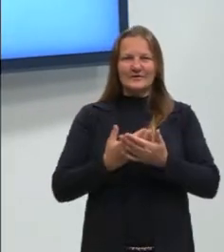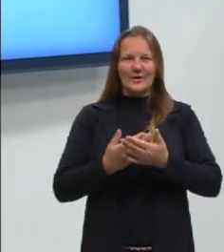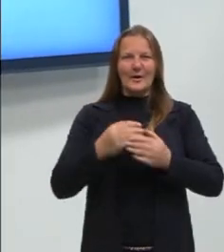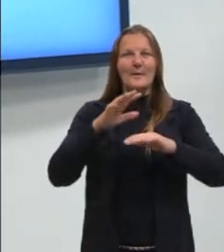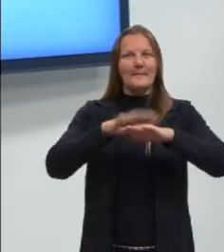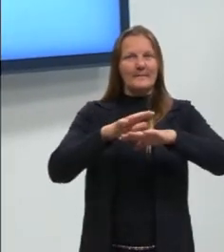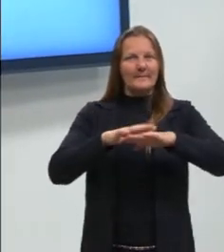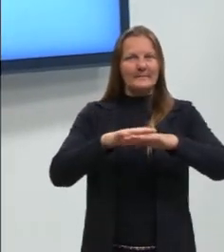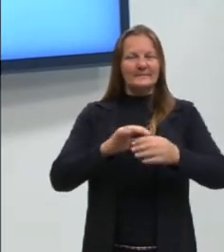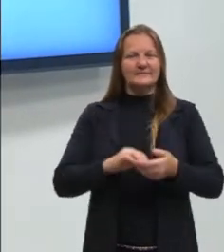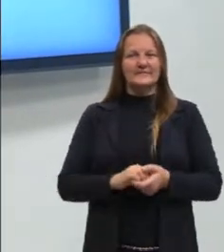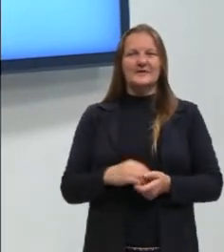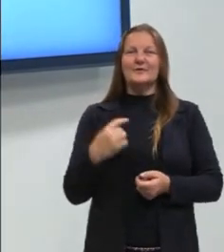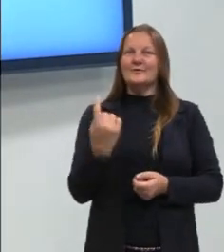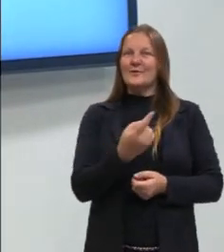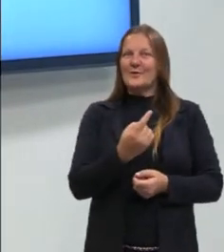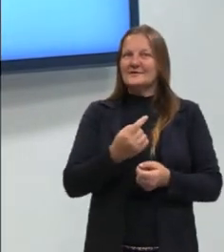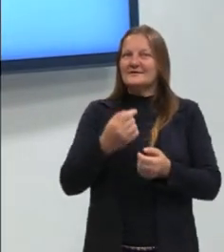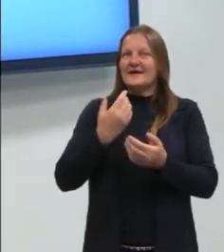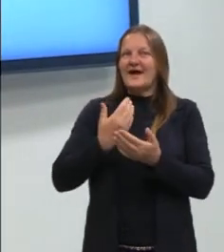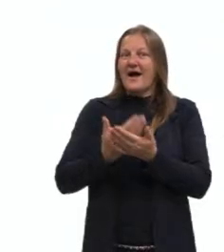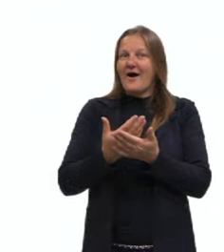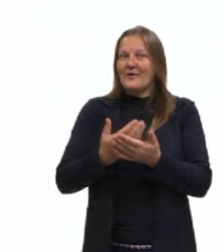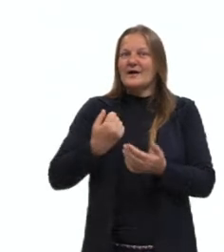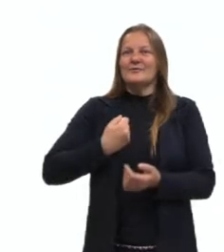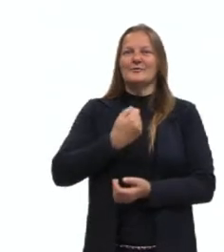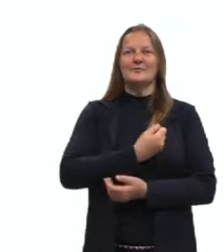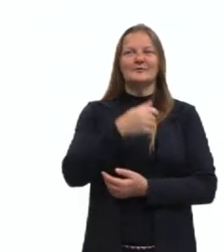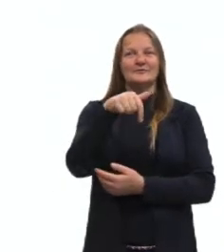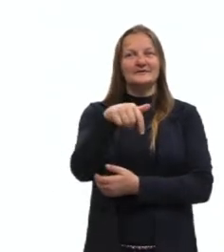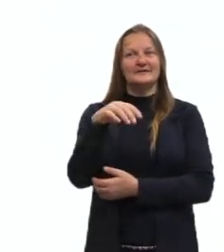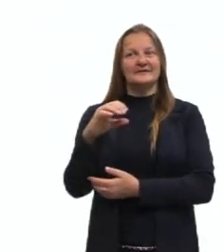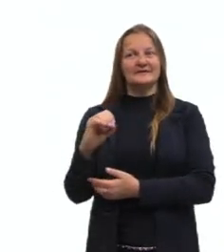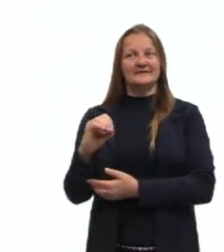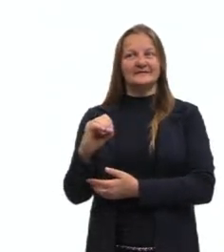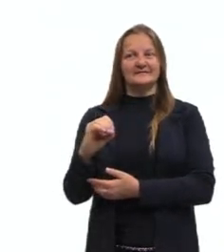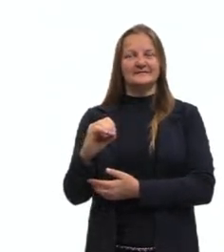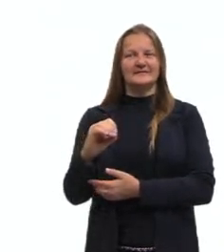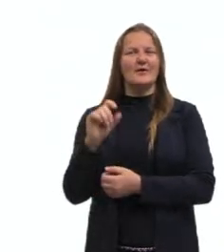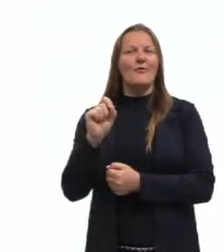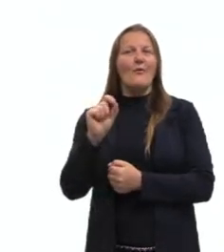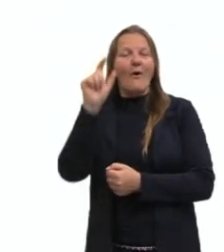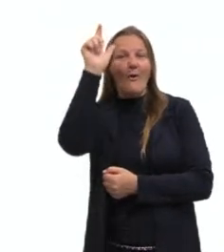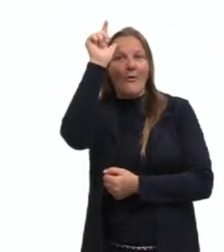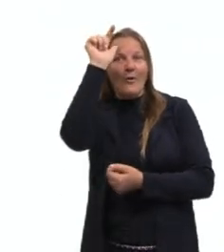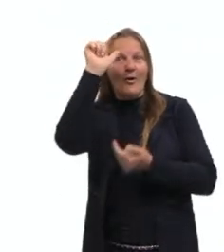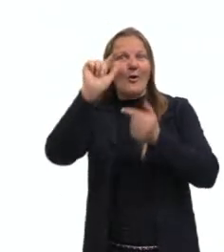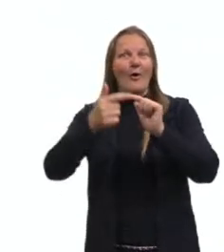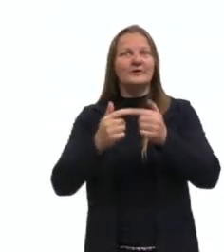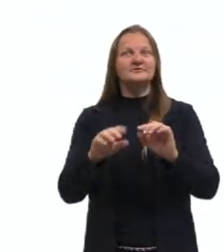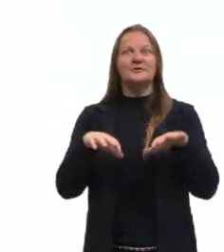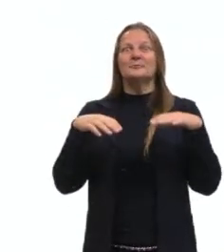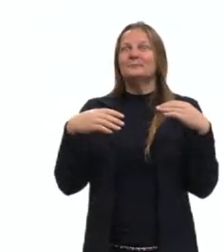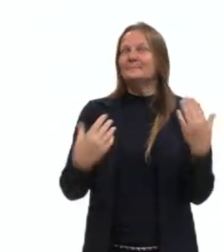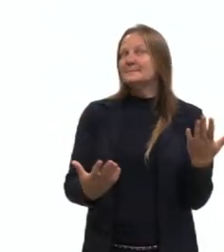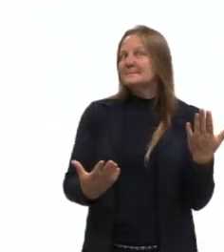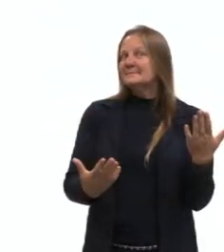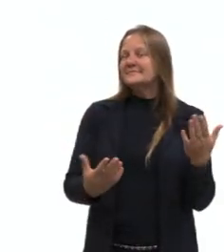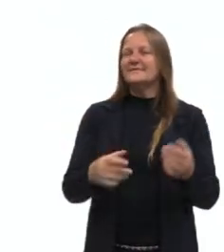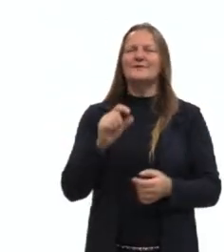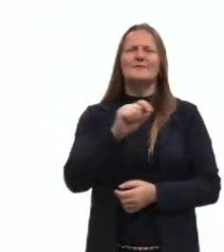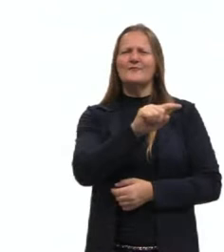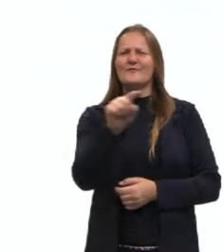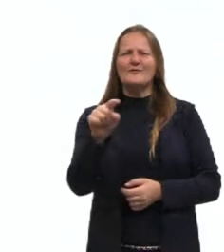matemática e nós vamos para a nossa aula de número 70. Qual é a lógica disso? Quem nunca